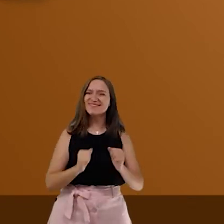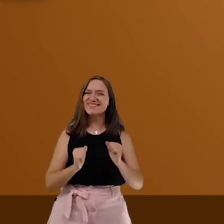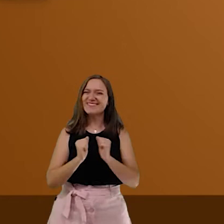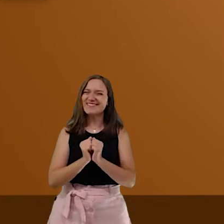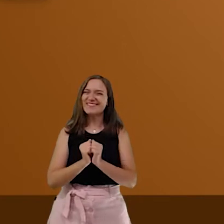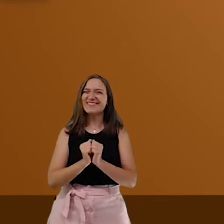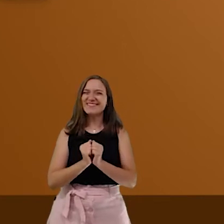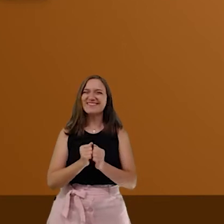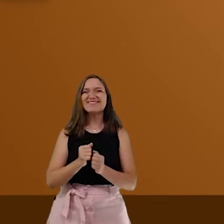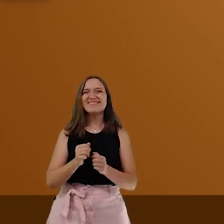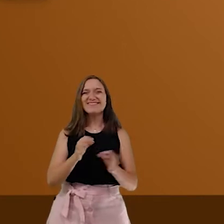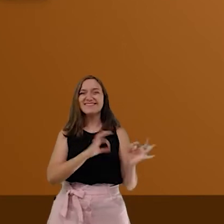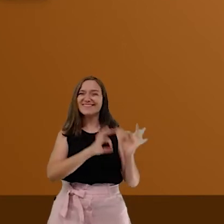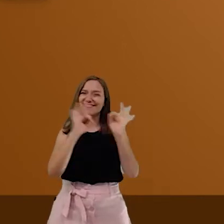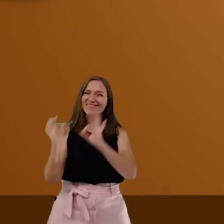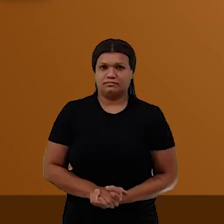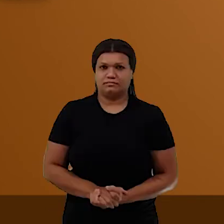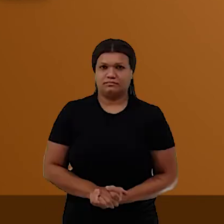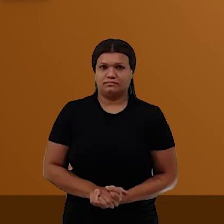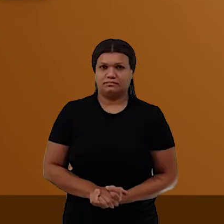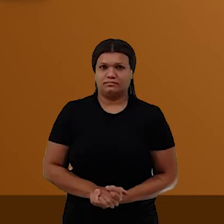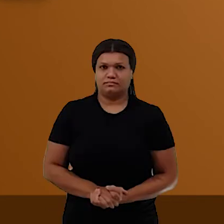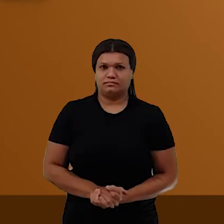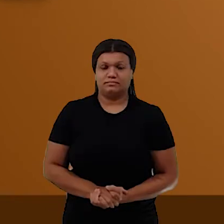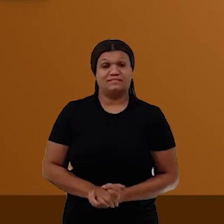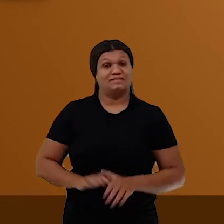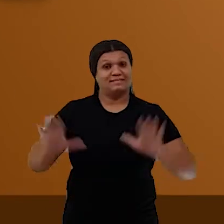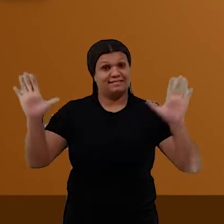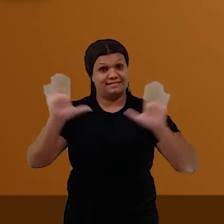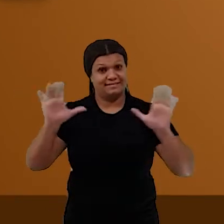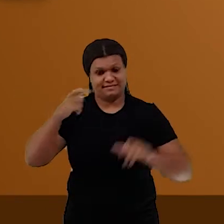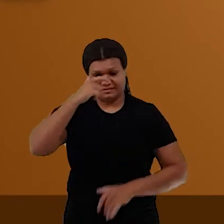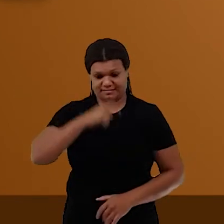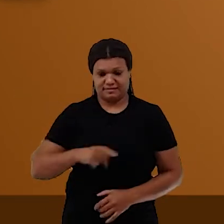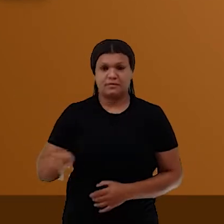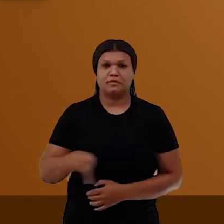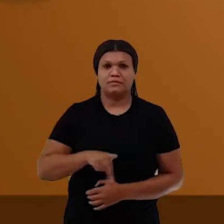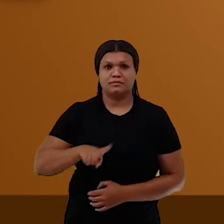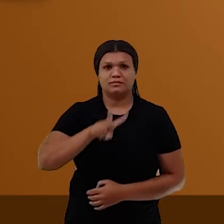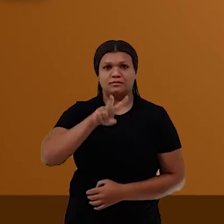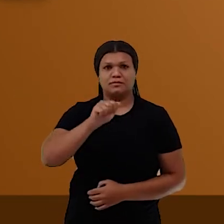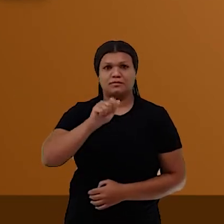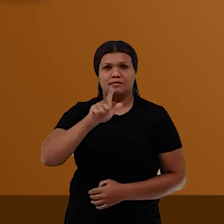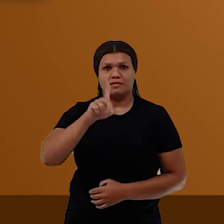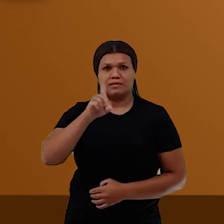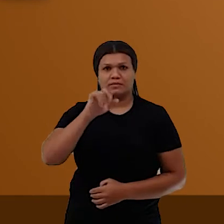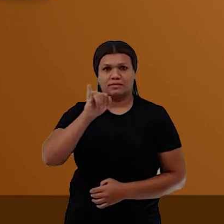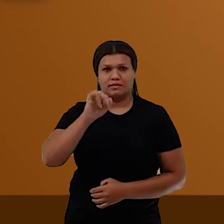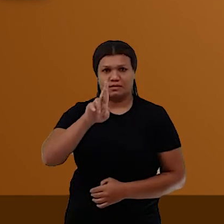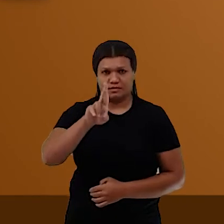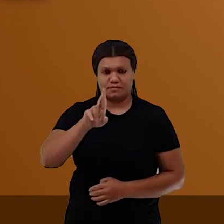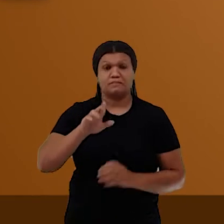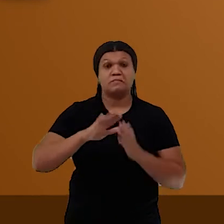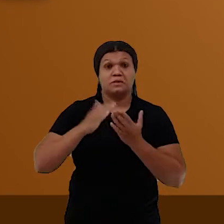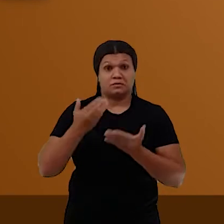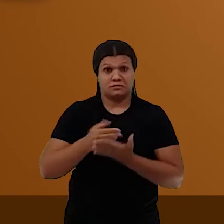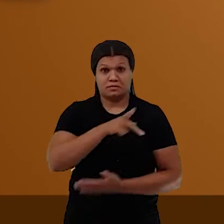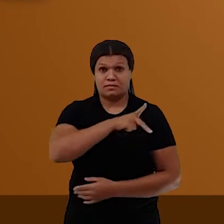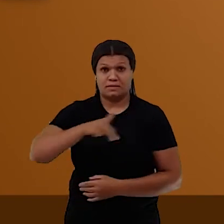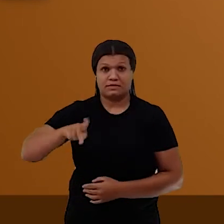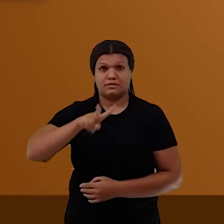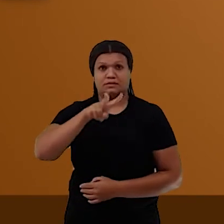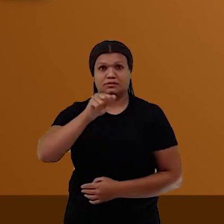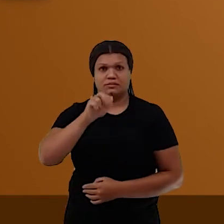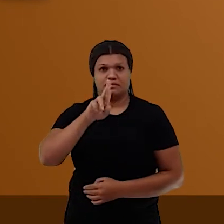e assistam as aulas. Olá, sou o professor Valdeir, da Escola Municipal Presidente Vargas.